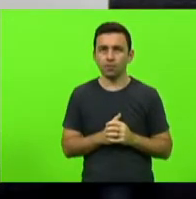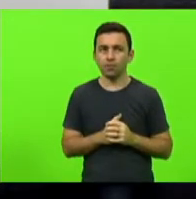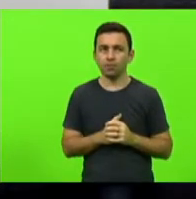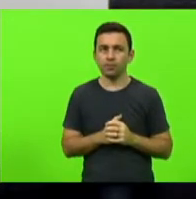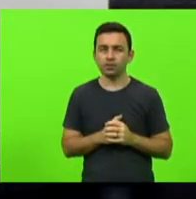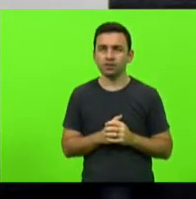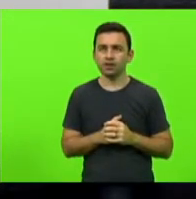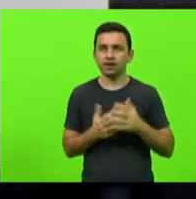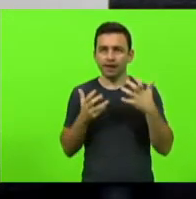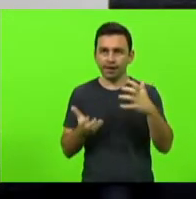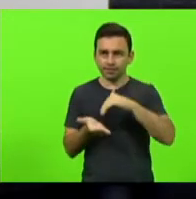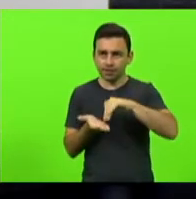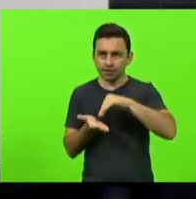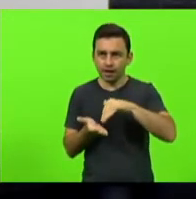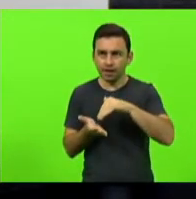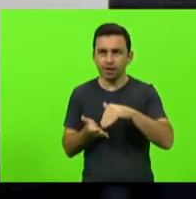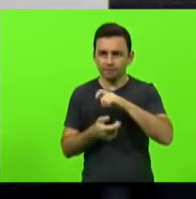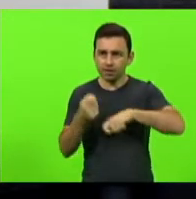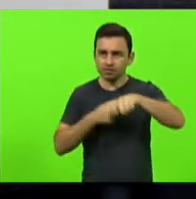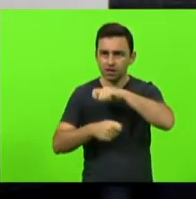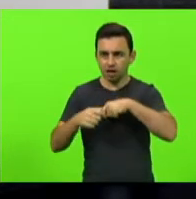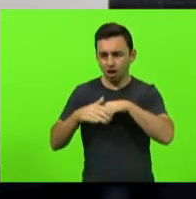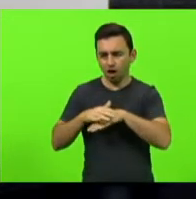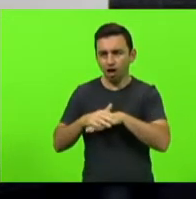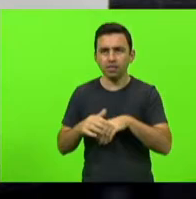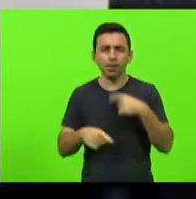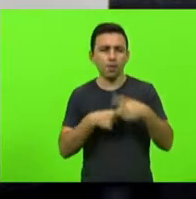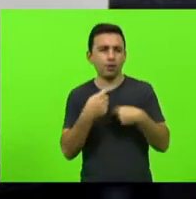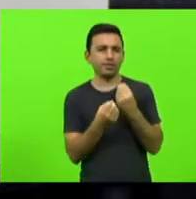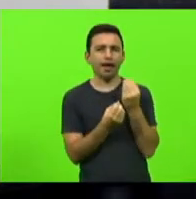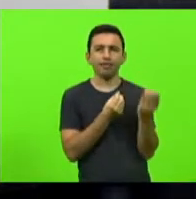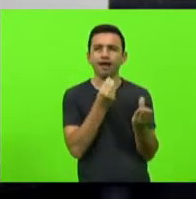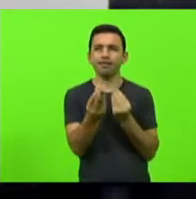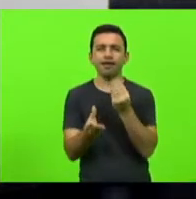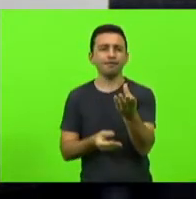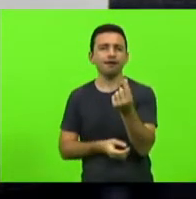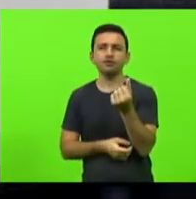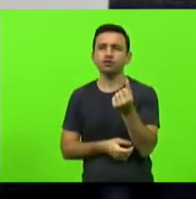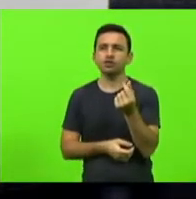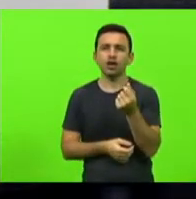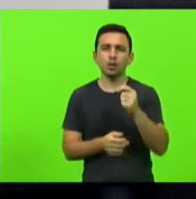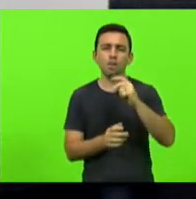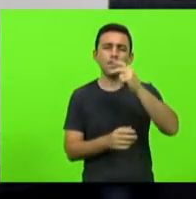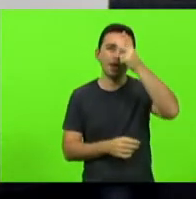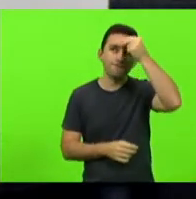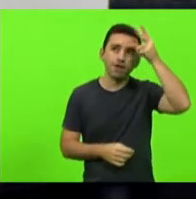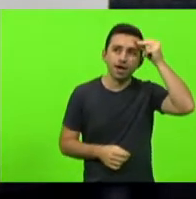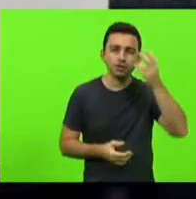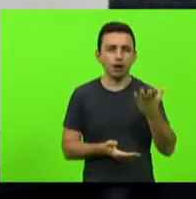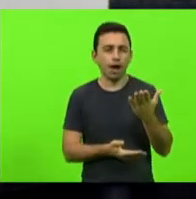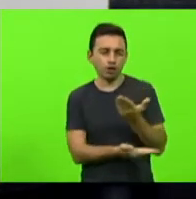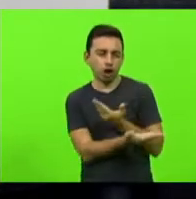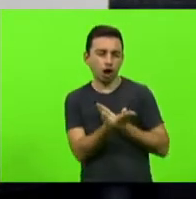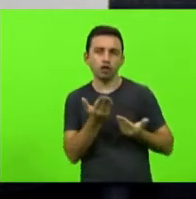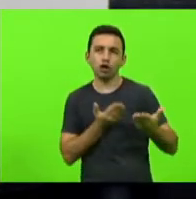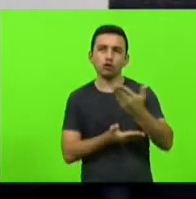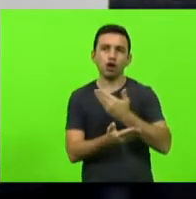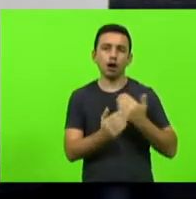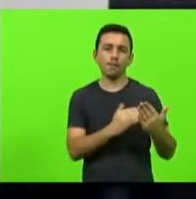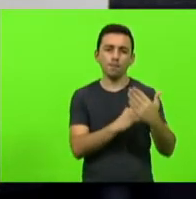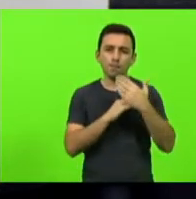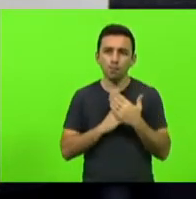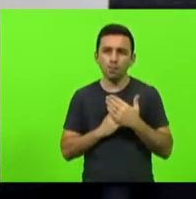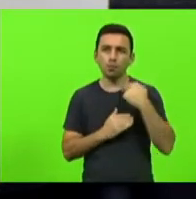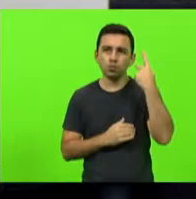secretaria da fazenda de dinheiro para sair por aí distribuindo dinheiro para os prefeitos em troca de apoio político porque